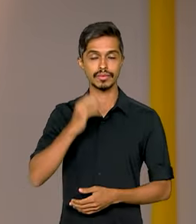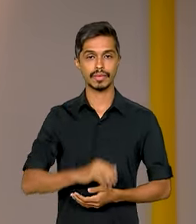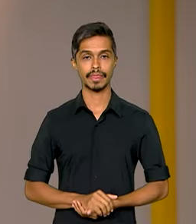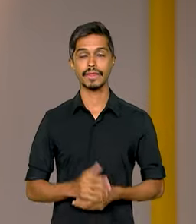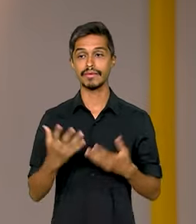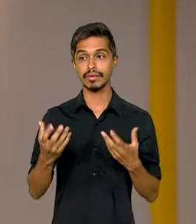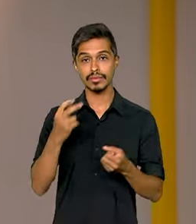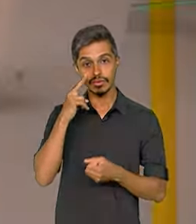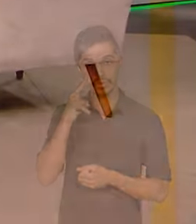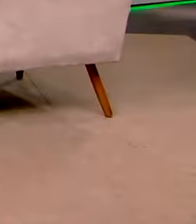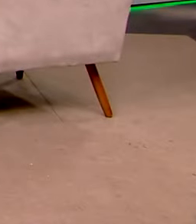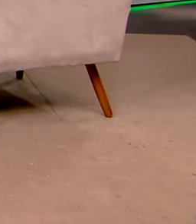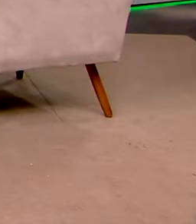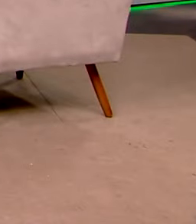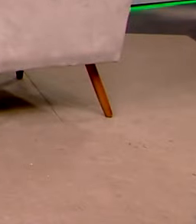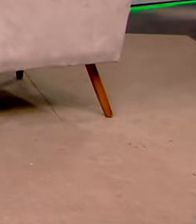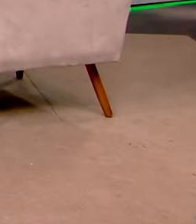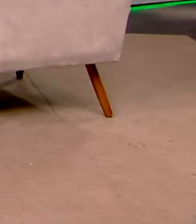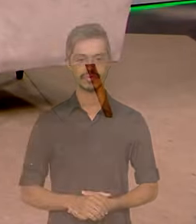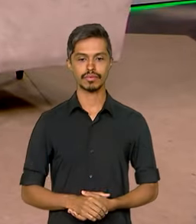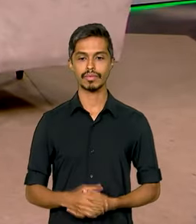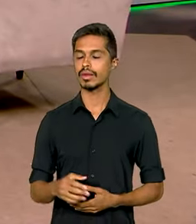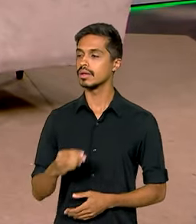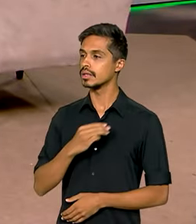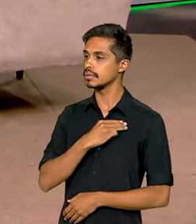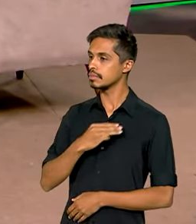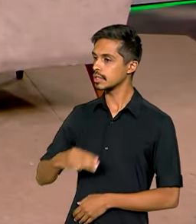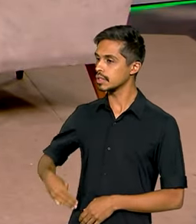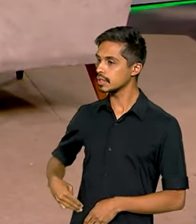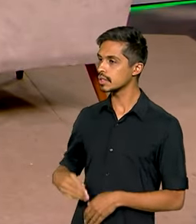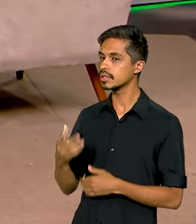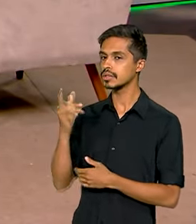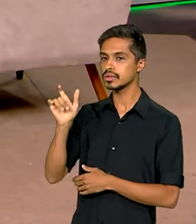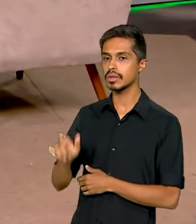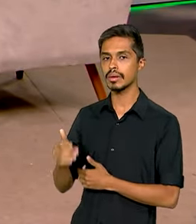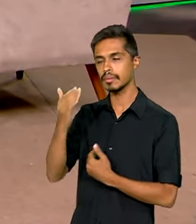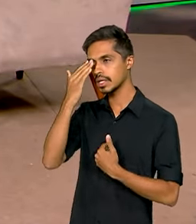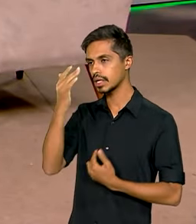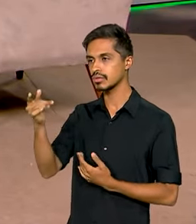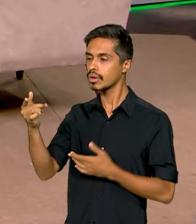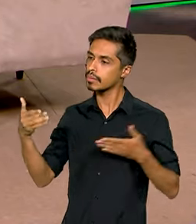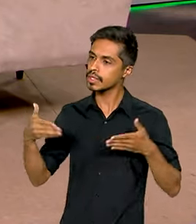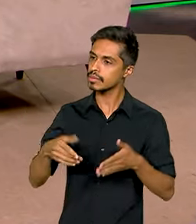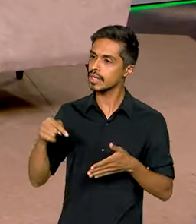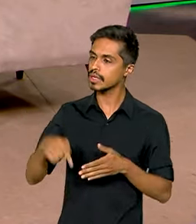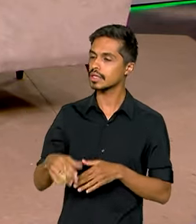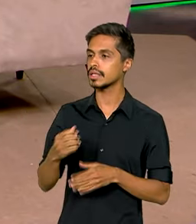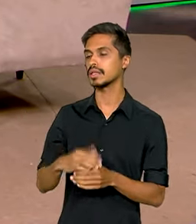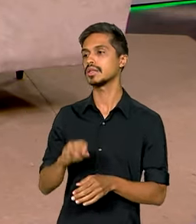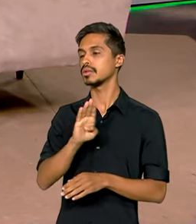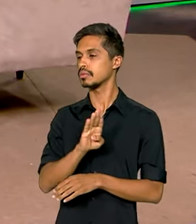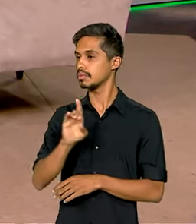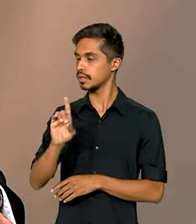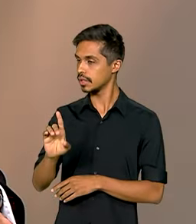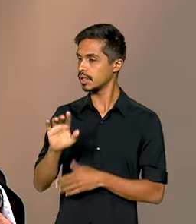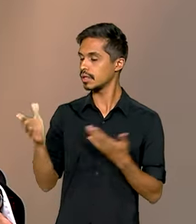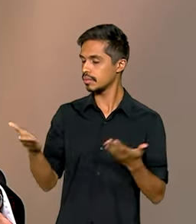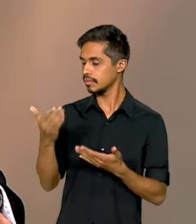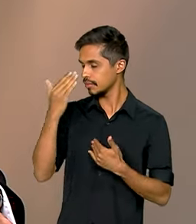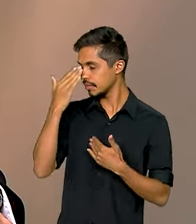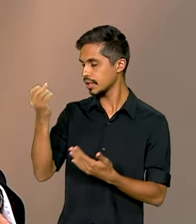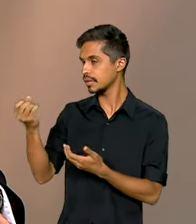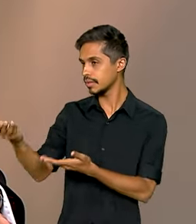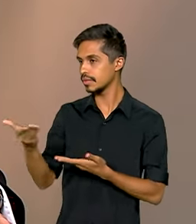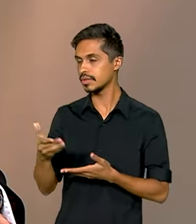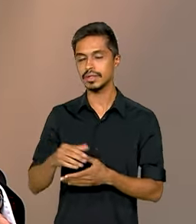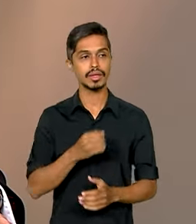Confira aí. Ministro Juscelino Filho, muito obrigado pela sua presença aqui no Brasil em Dia. Seja bem-vindo. Obrigado, Roberto.